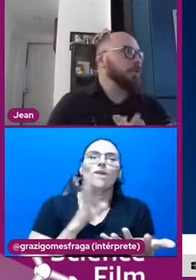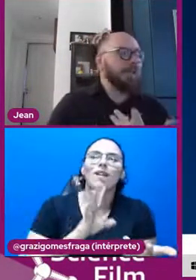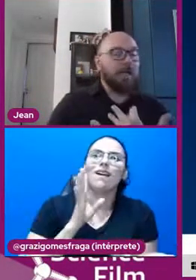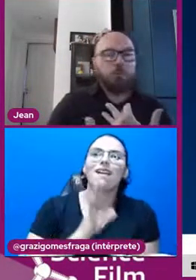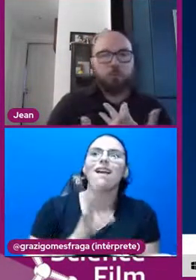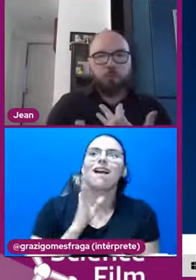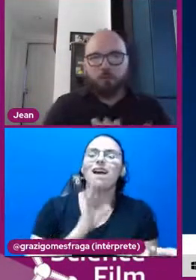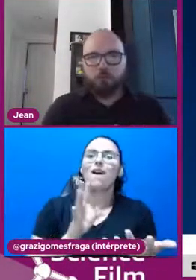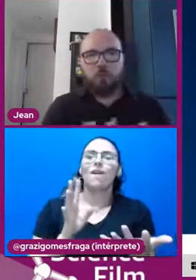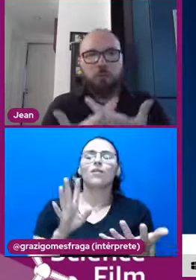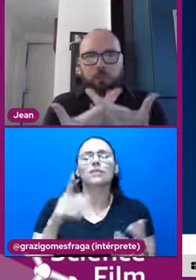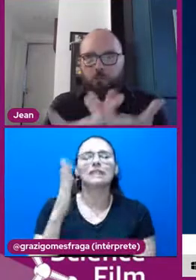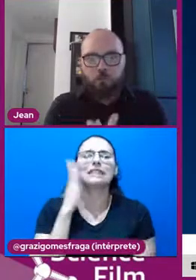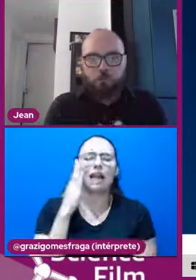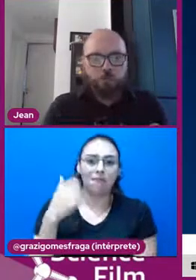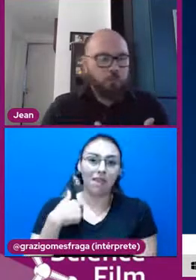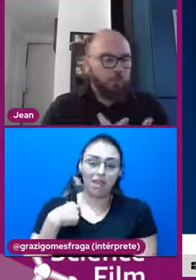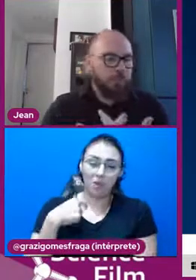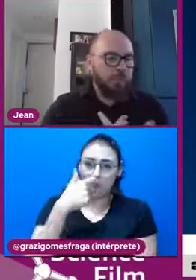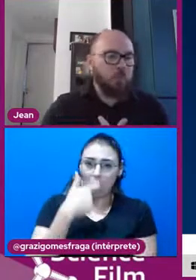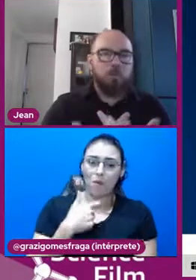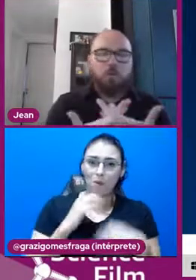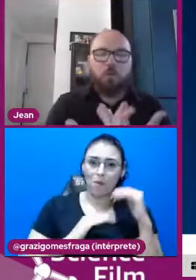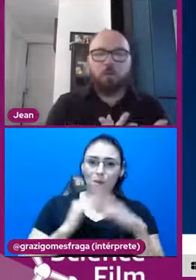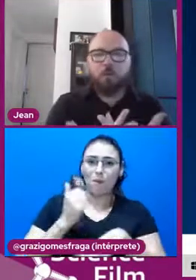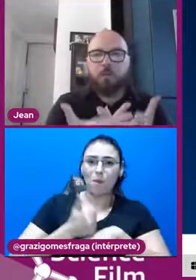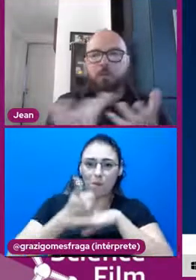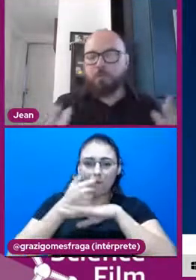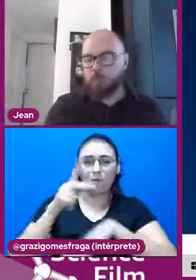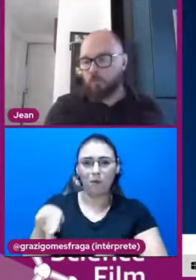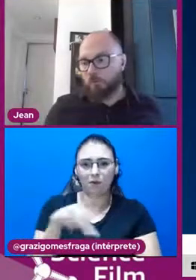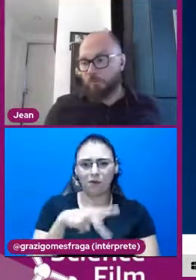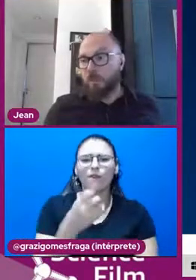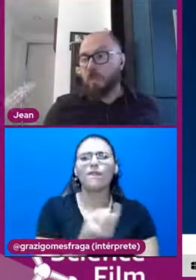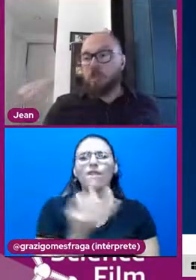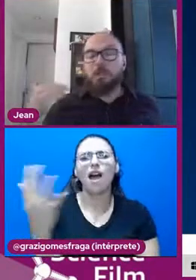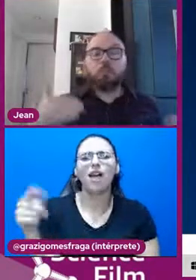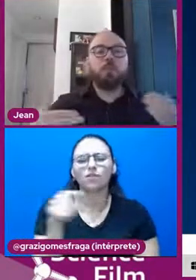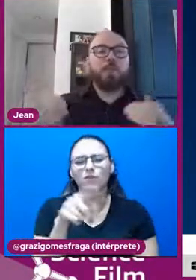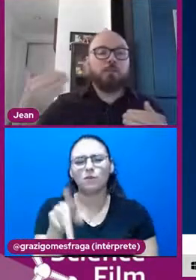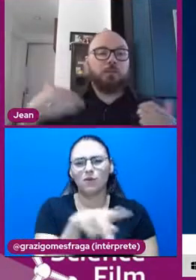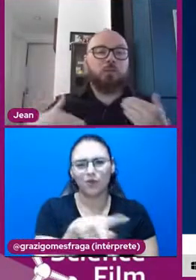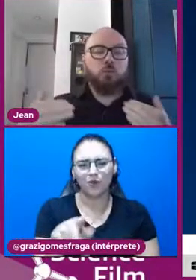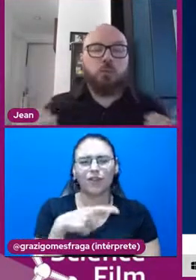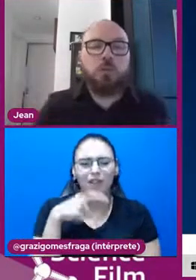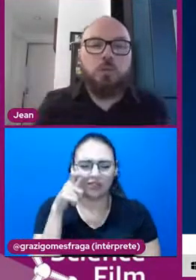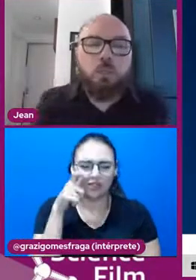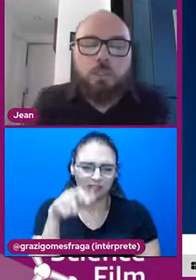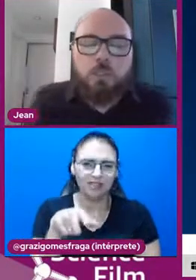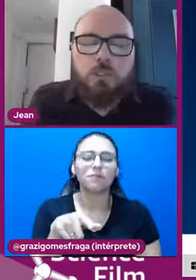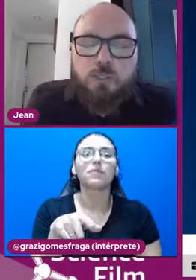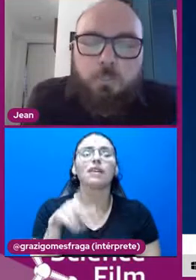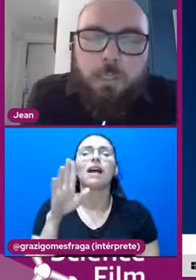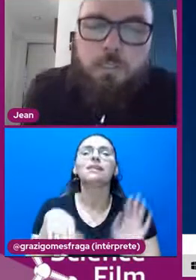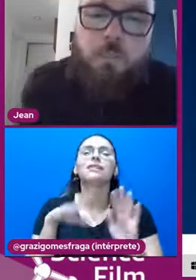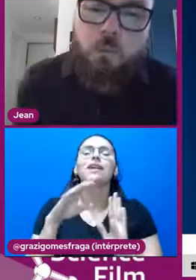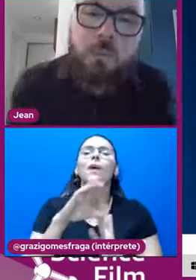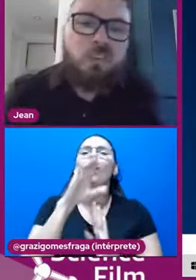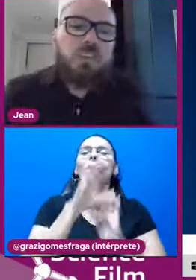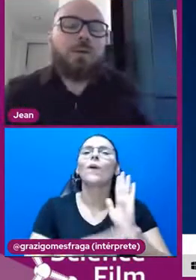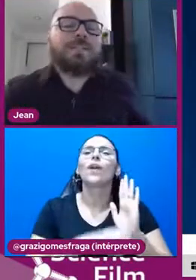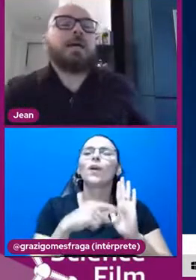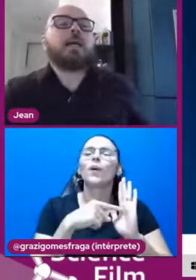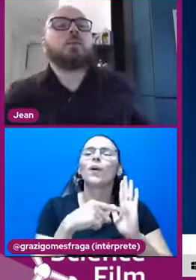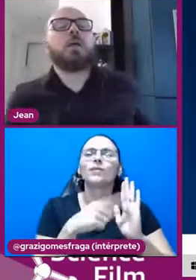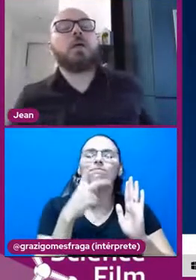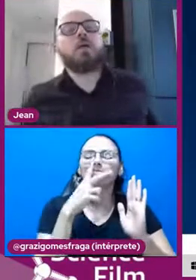A gente sabe, eu sou professor, tem muitos professores aqui comigo acompanhando, professoras, que às vezes o currículo que a gente trabalha não